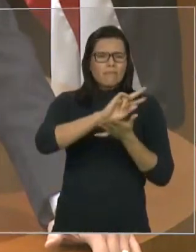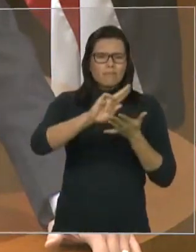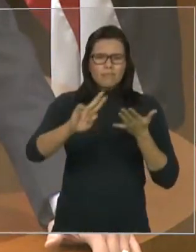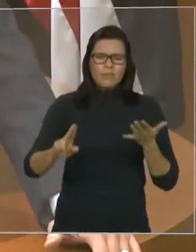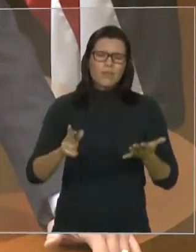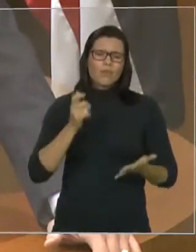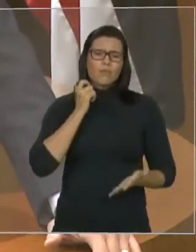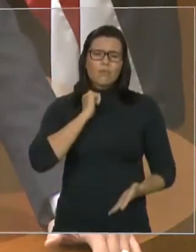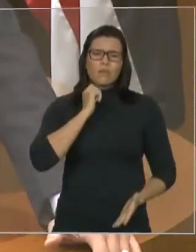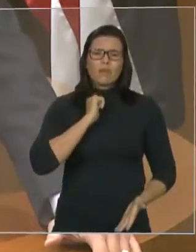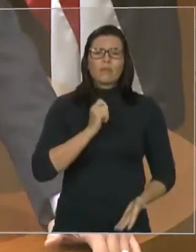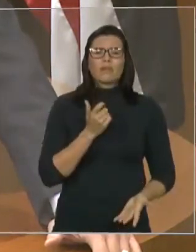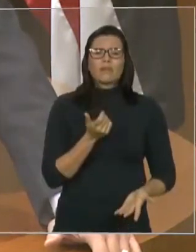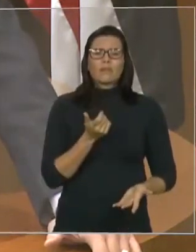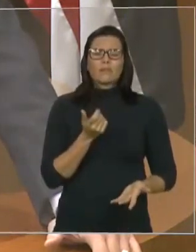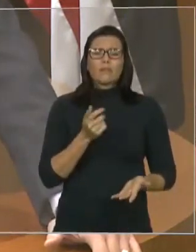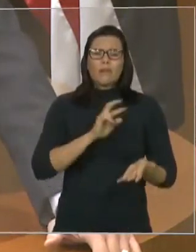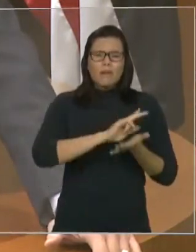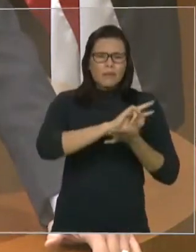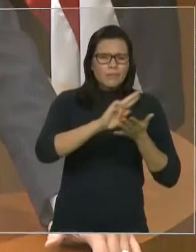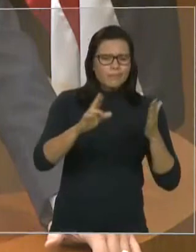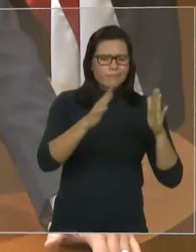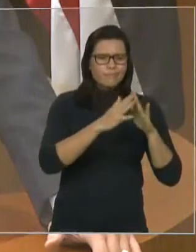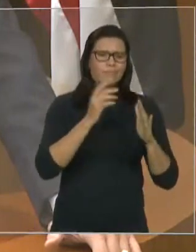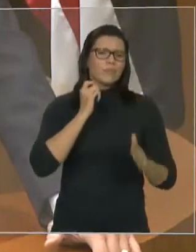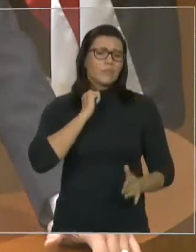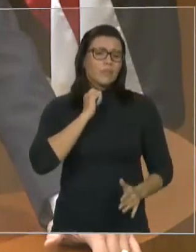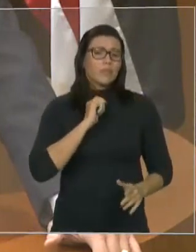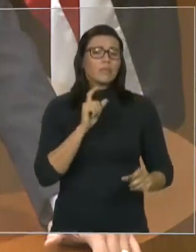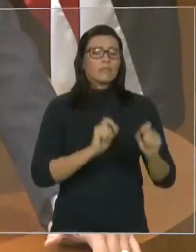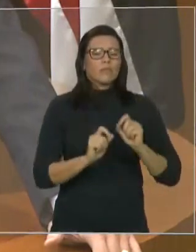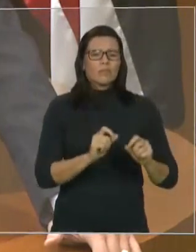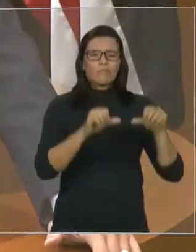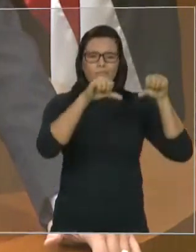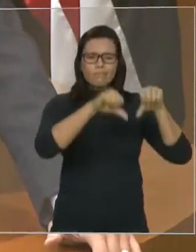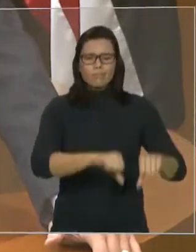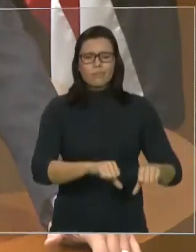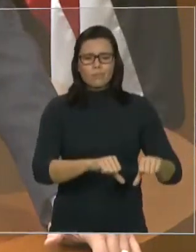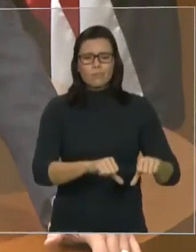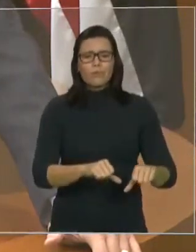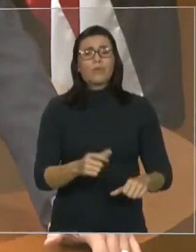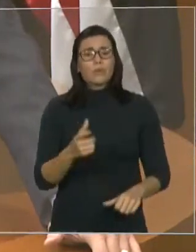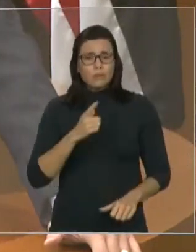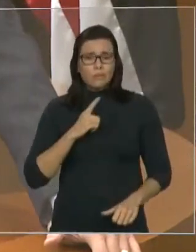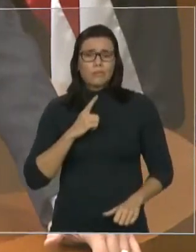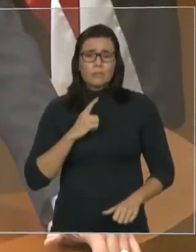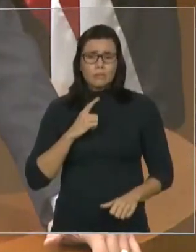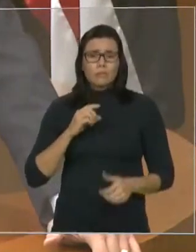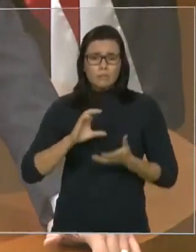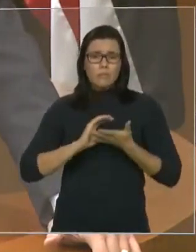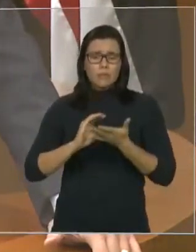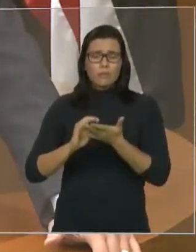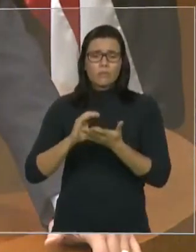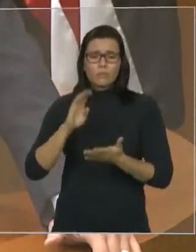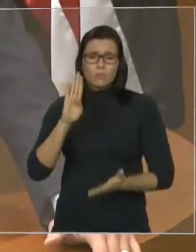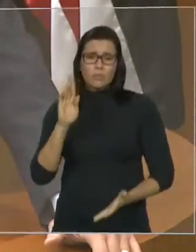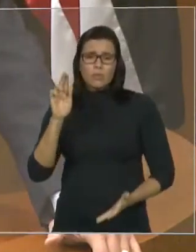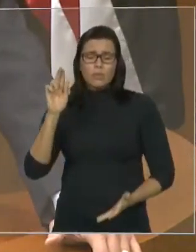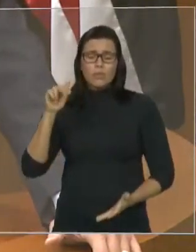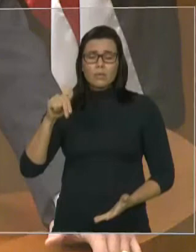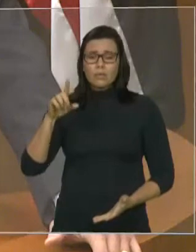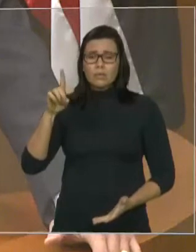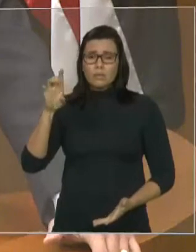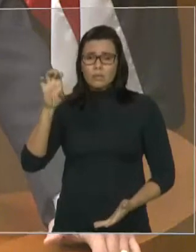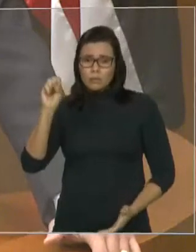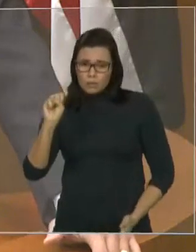em estado deplorável. E foi deixado o dinheiro do BNDES para poder essas delegacias serem reformadas. Fica aqui